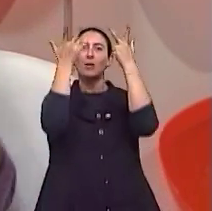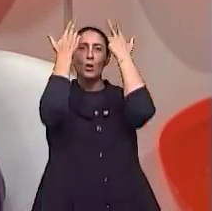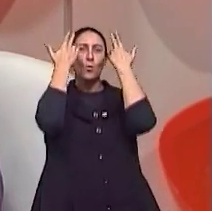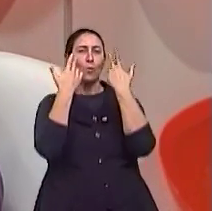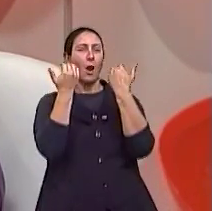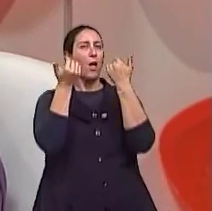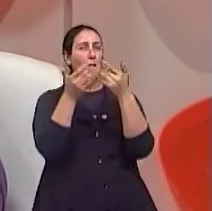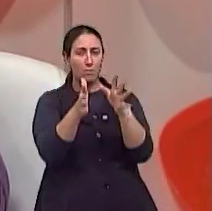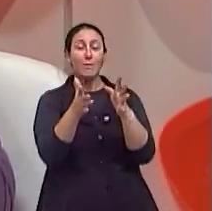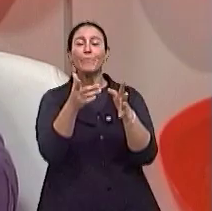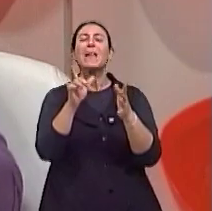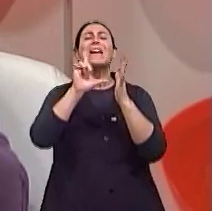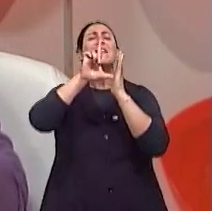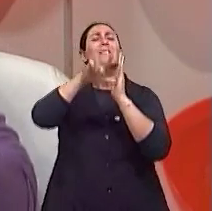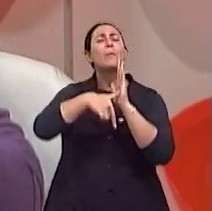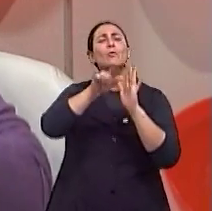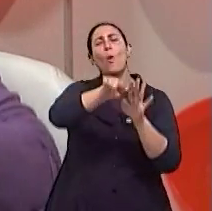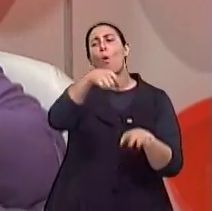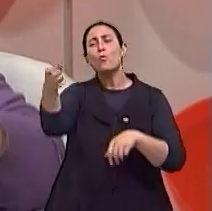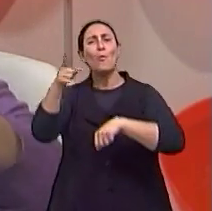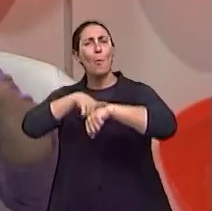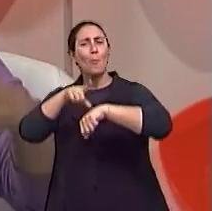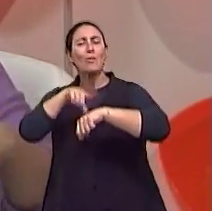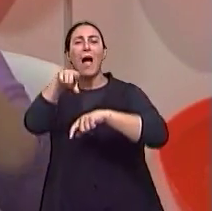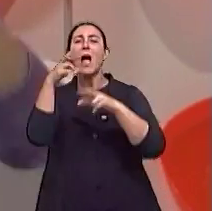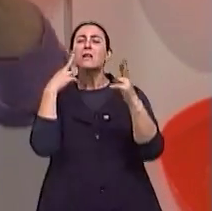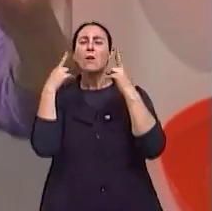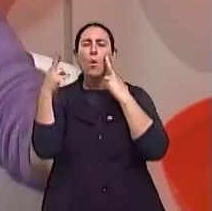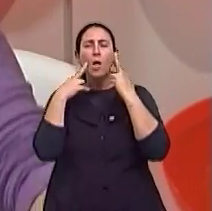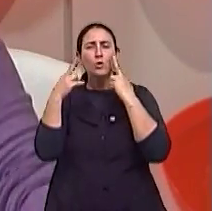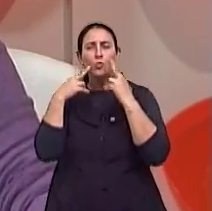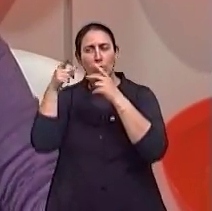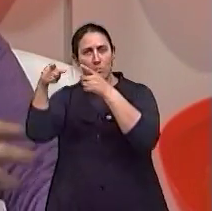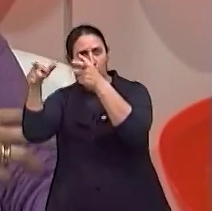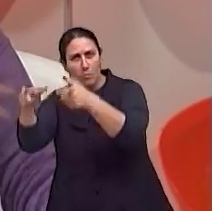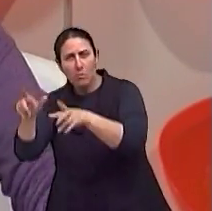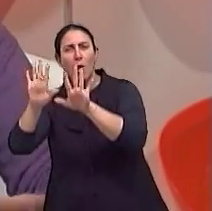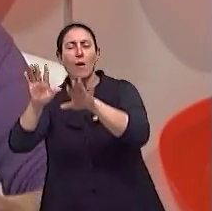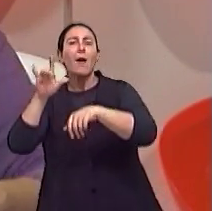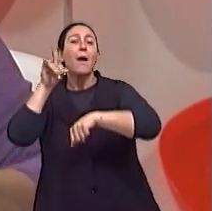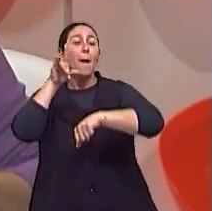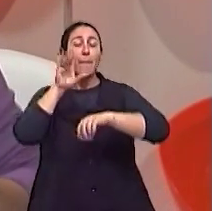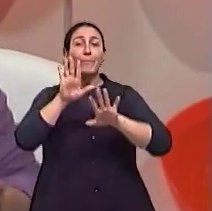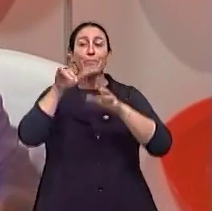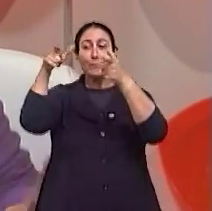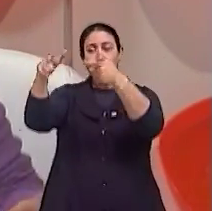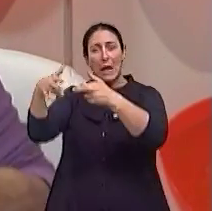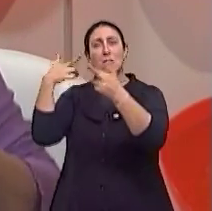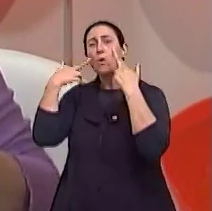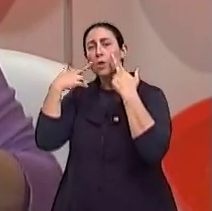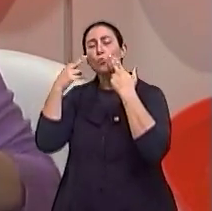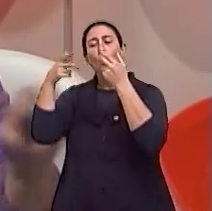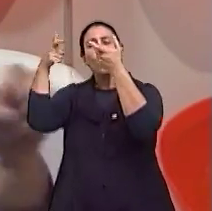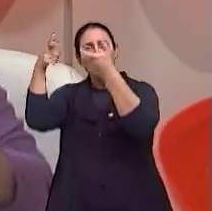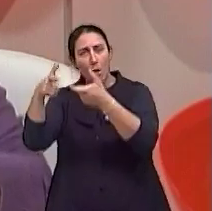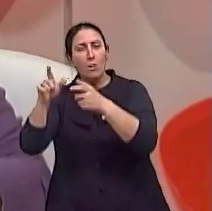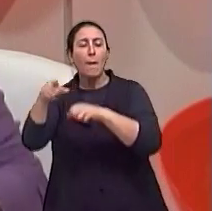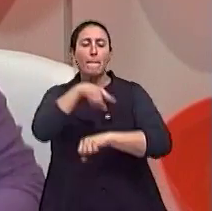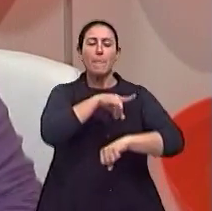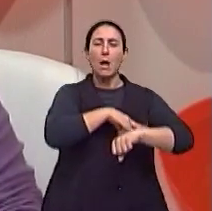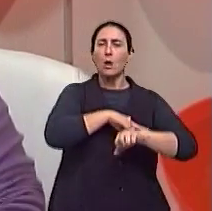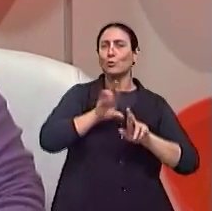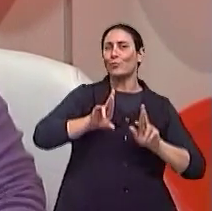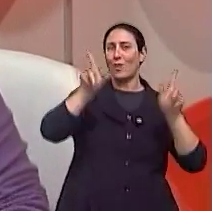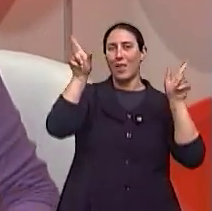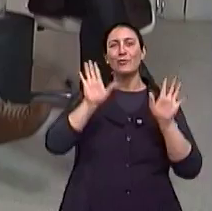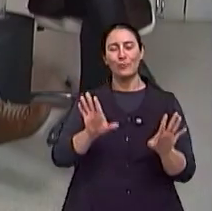tanto que a cena do restaurante é num lugar, a cena do banheiro é em outro restaurante, né? São ambientes diferentes, o cinema é assim. Que esse é